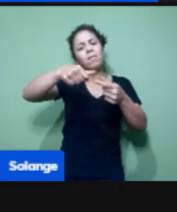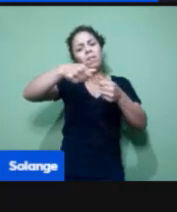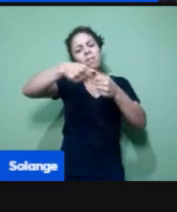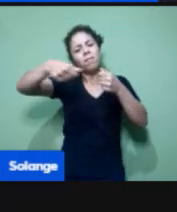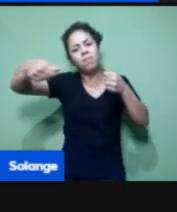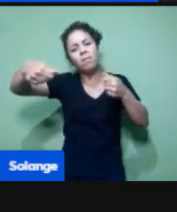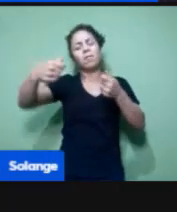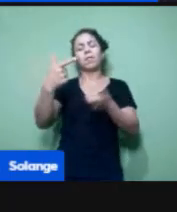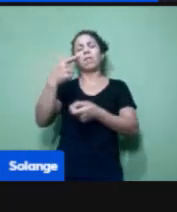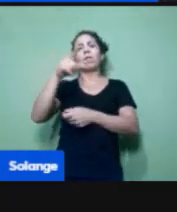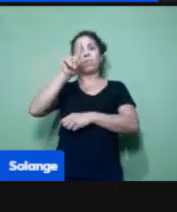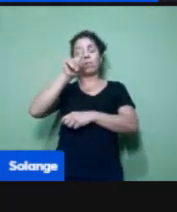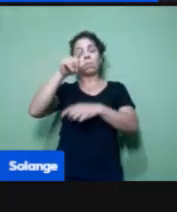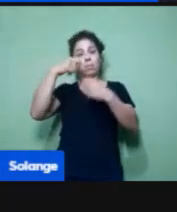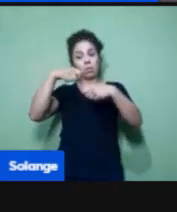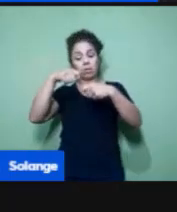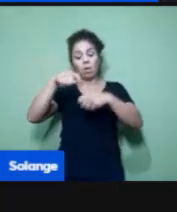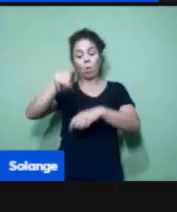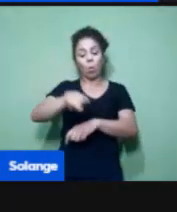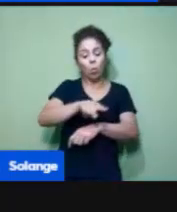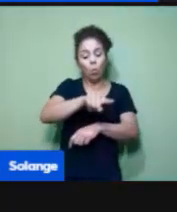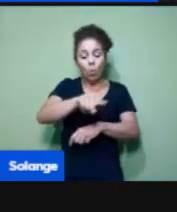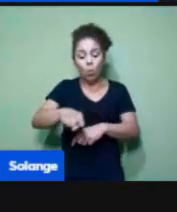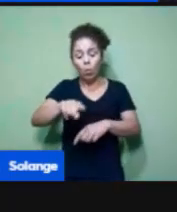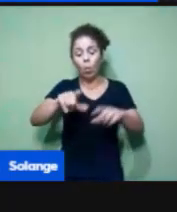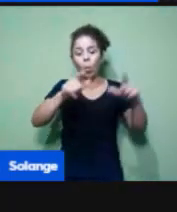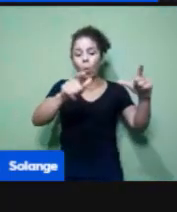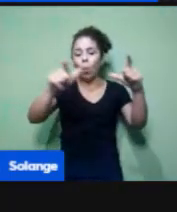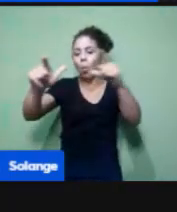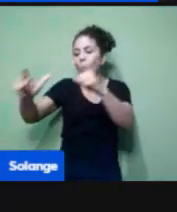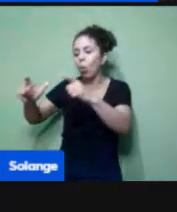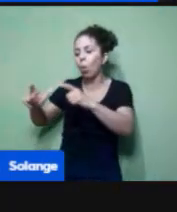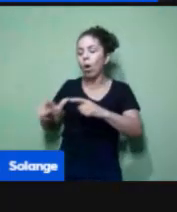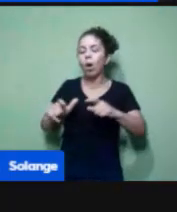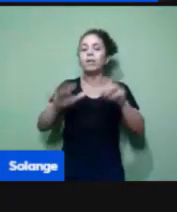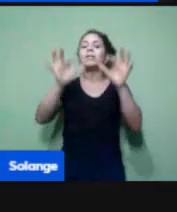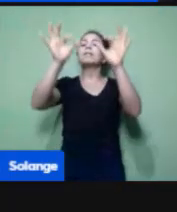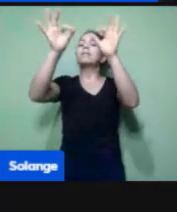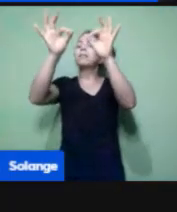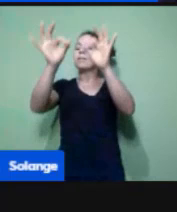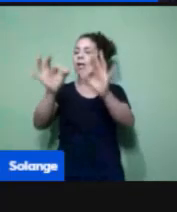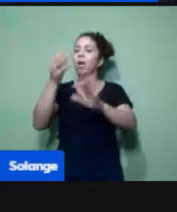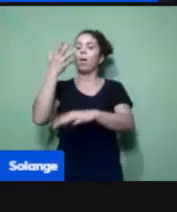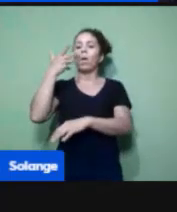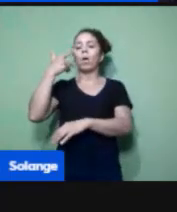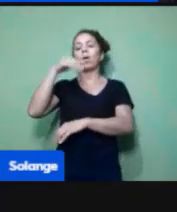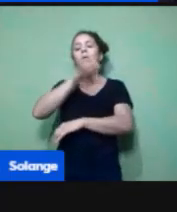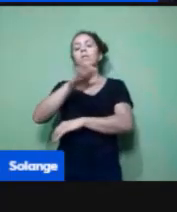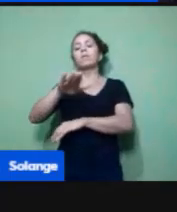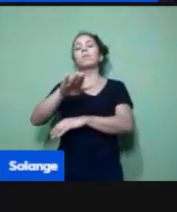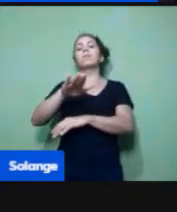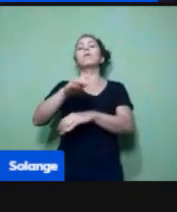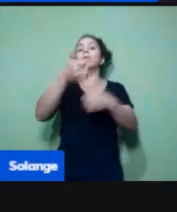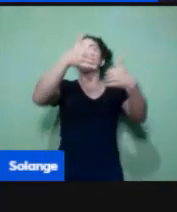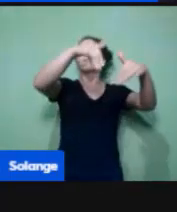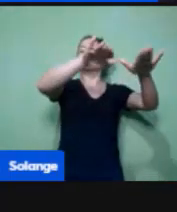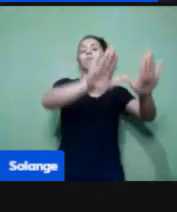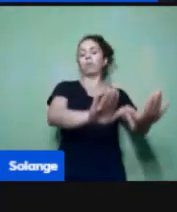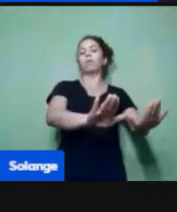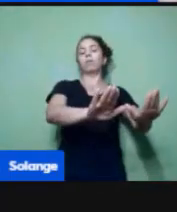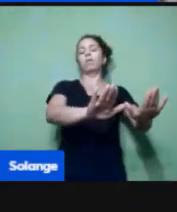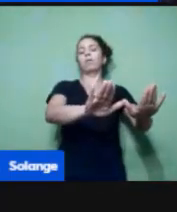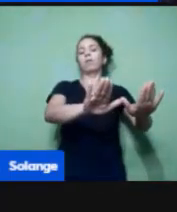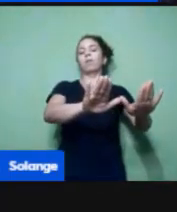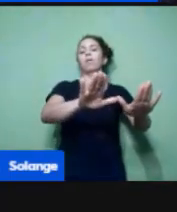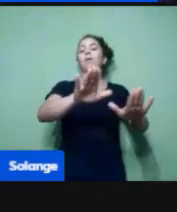demarcar onde essas crianças possam ficar, principalmente os pequenos. Os grandes, às vezes, é mais fácil a gente conversar, eles da distância,